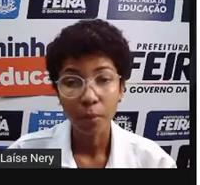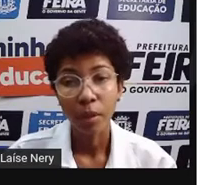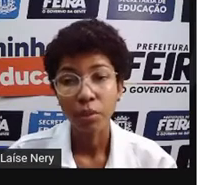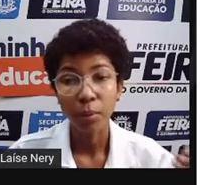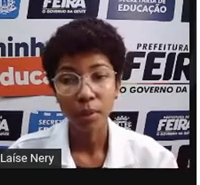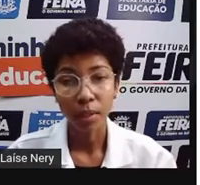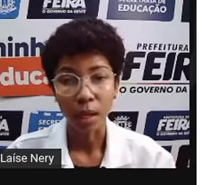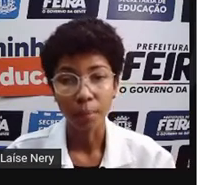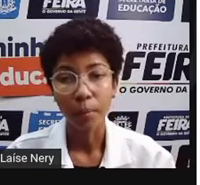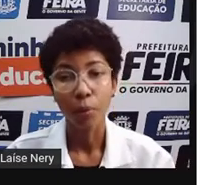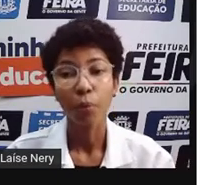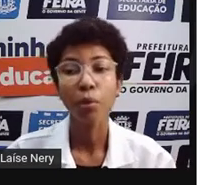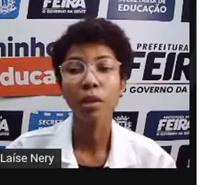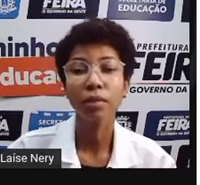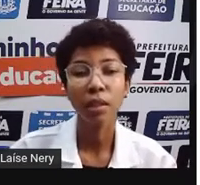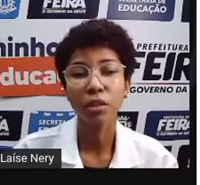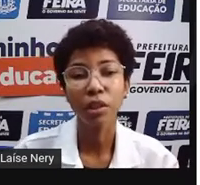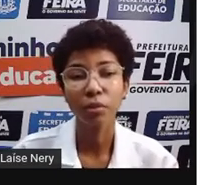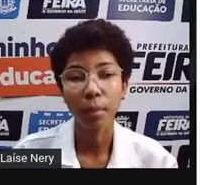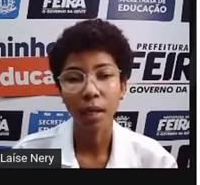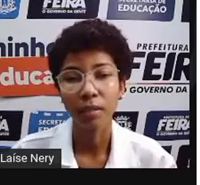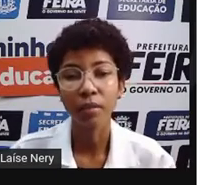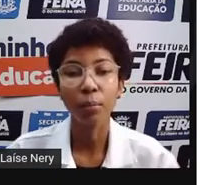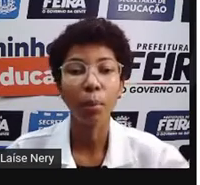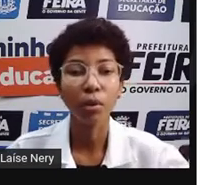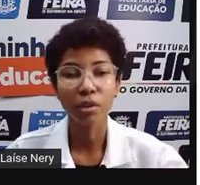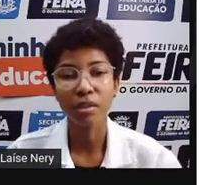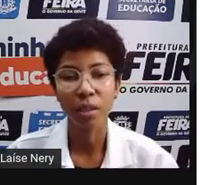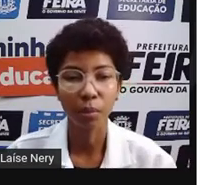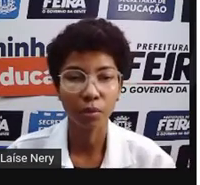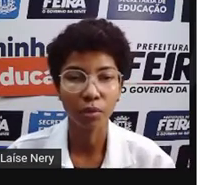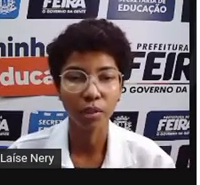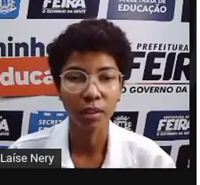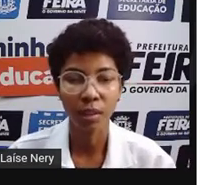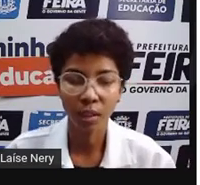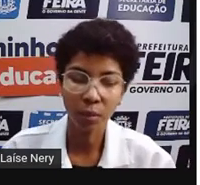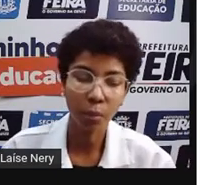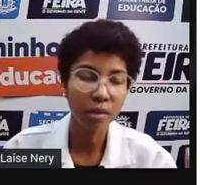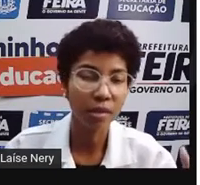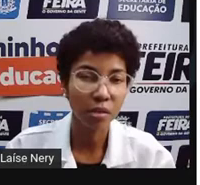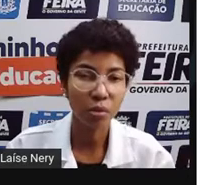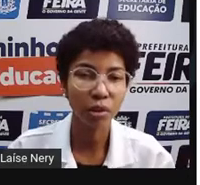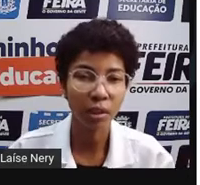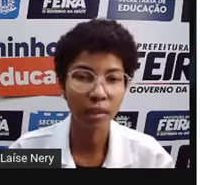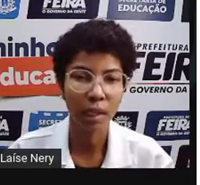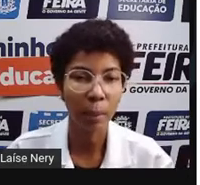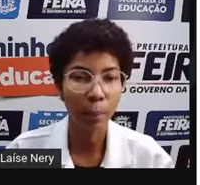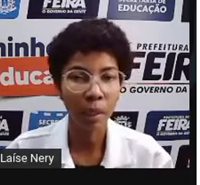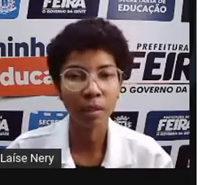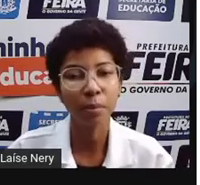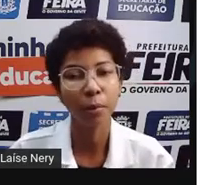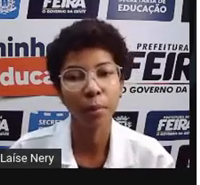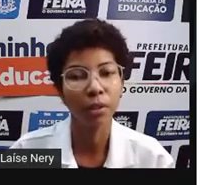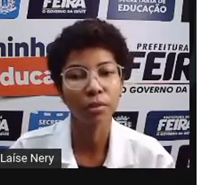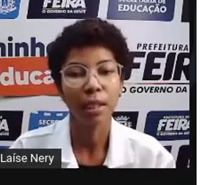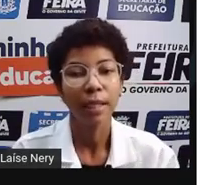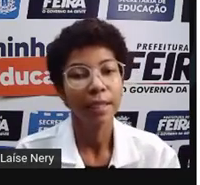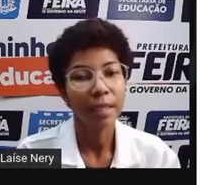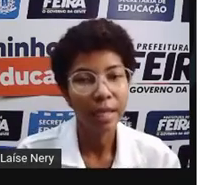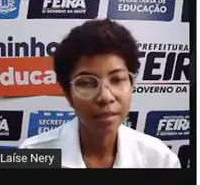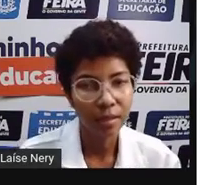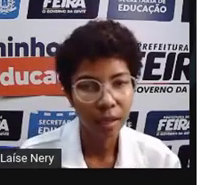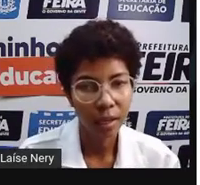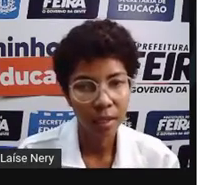principalmente por quê? Quando a energia do país não pode ser produzida, não pode ser sustentada apenas por meios